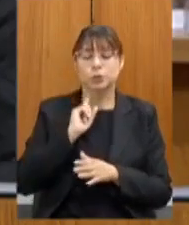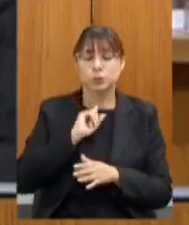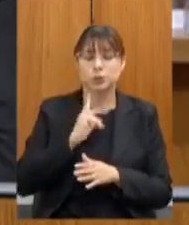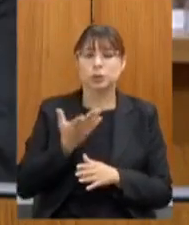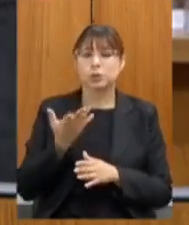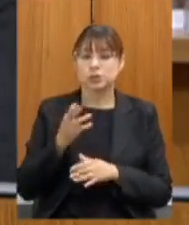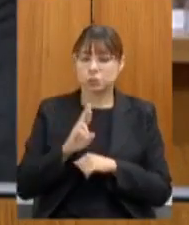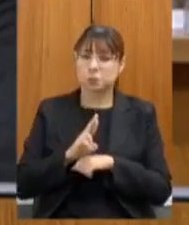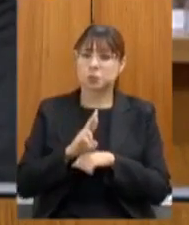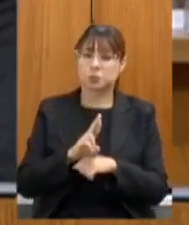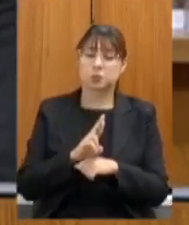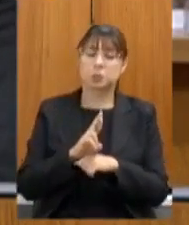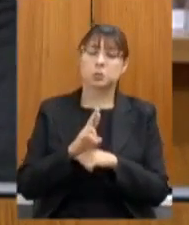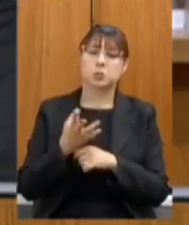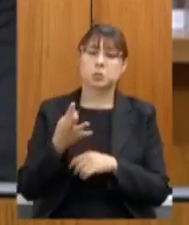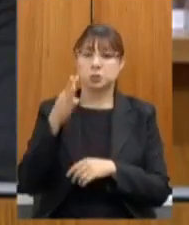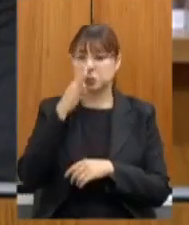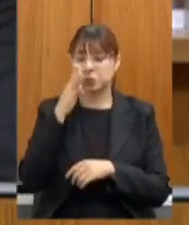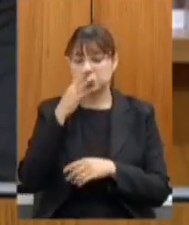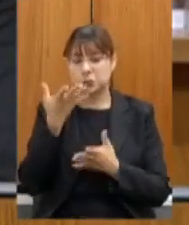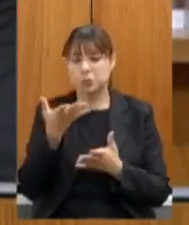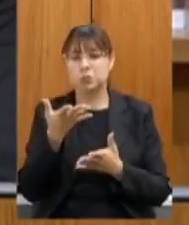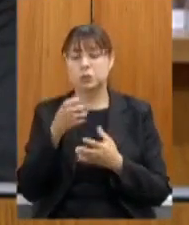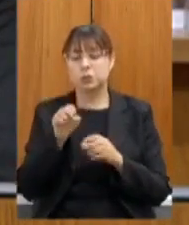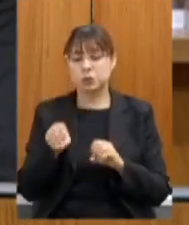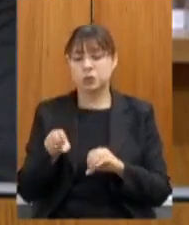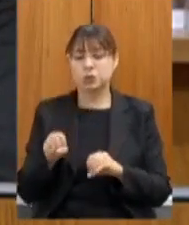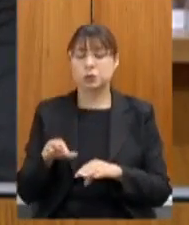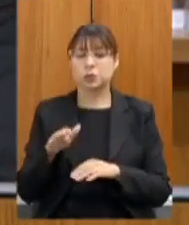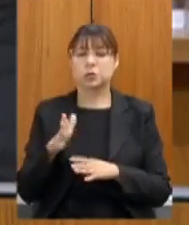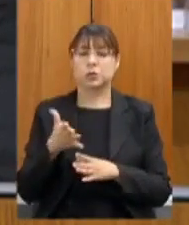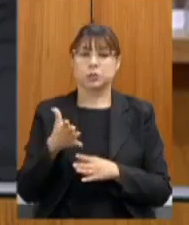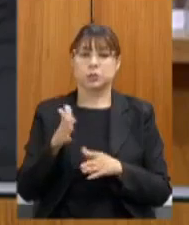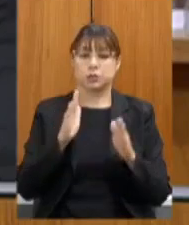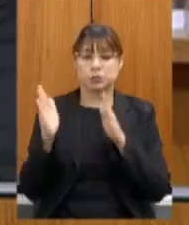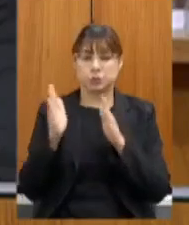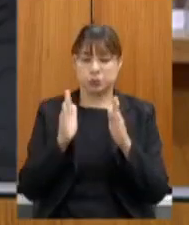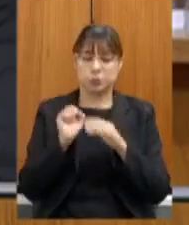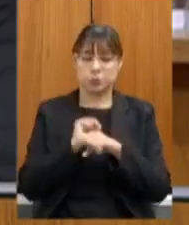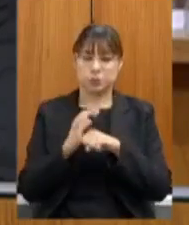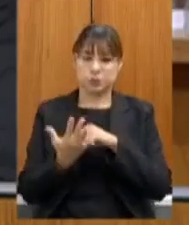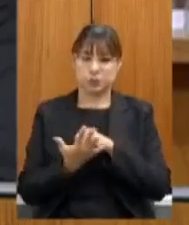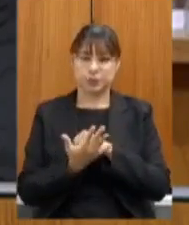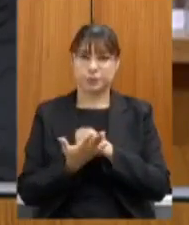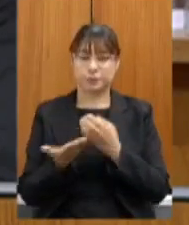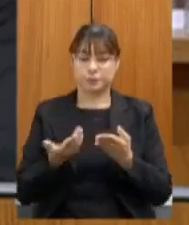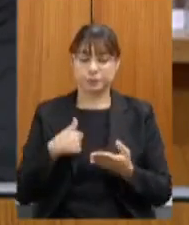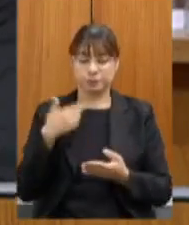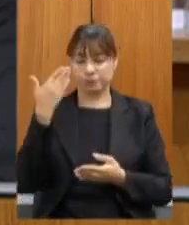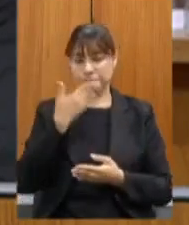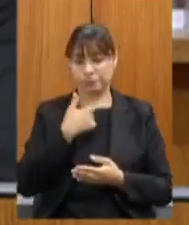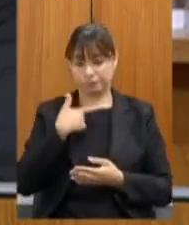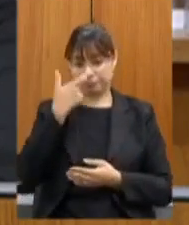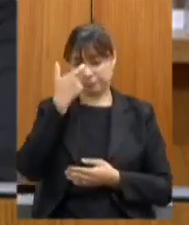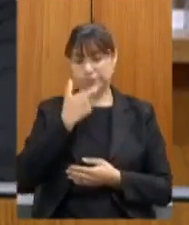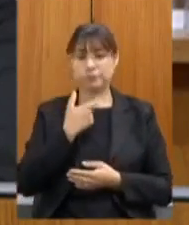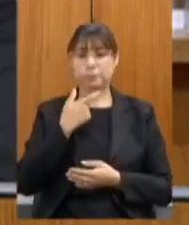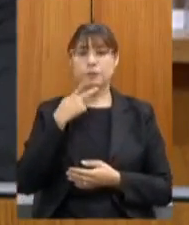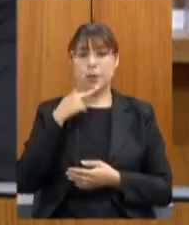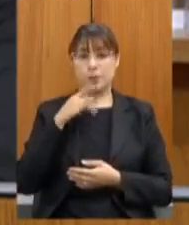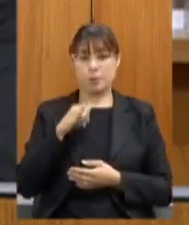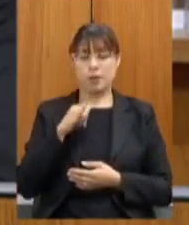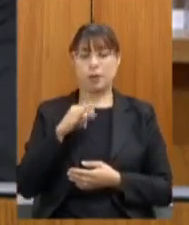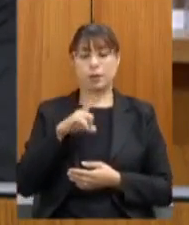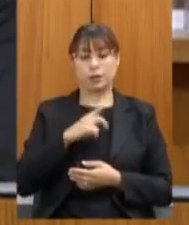questão do ensino durante a pandemia agora quem fala aqui e quem dá autoestimunha de um pai que tem duas